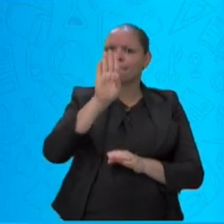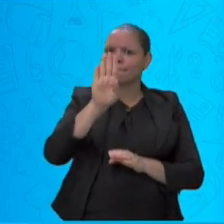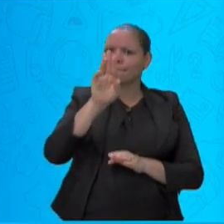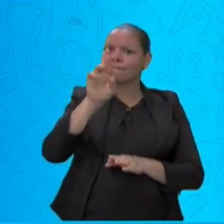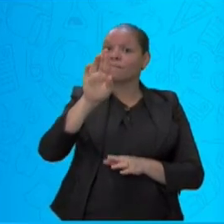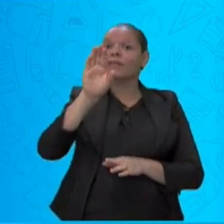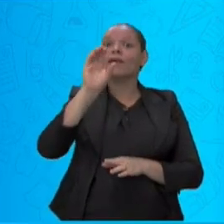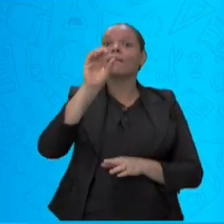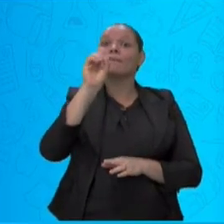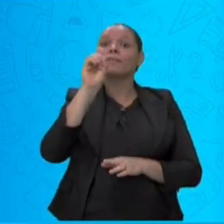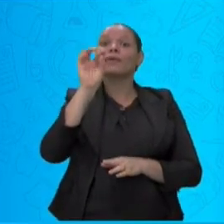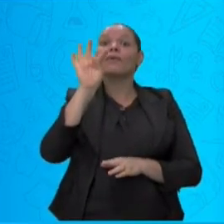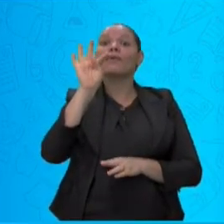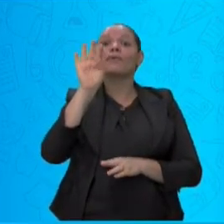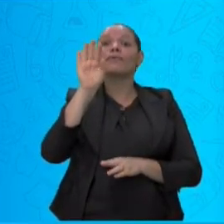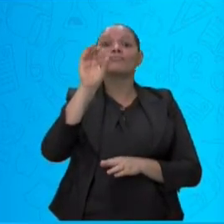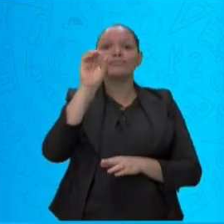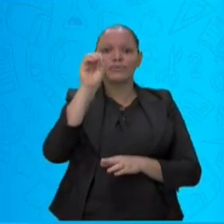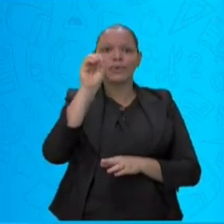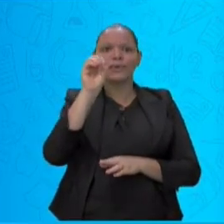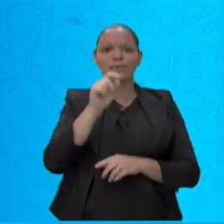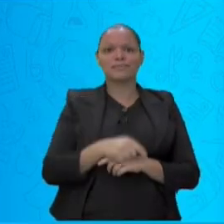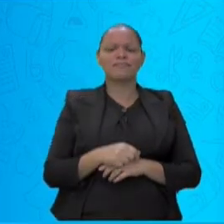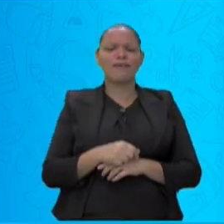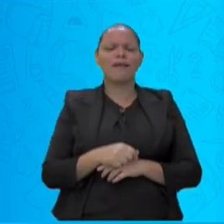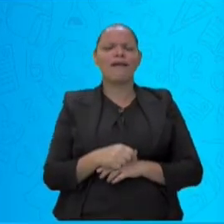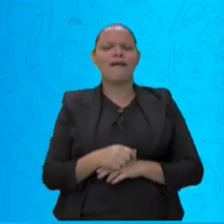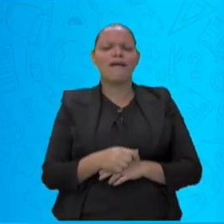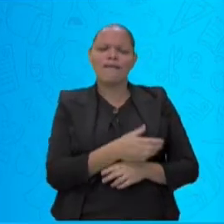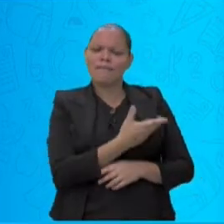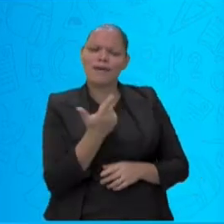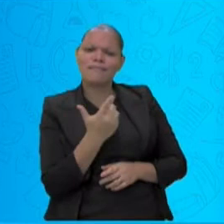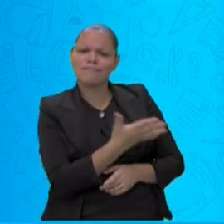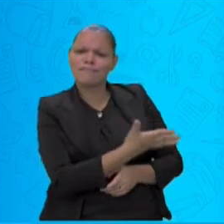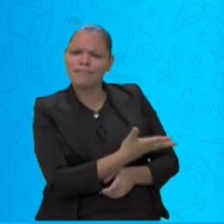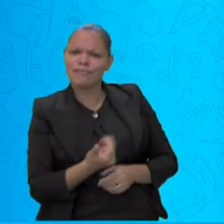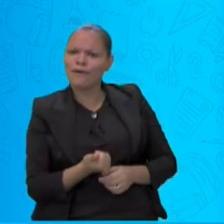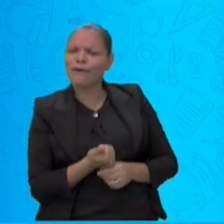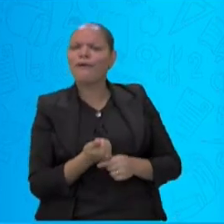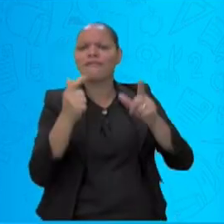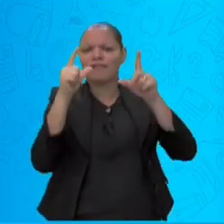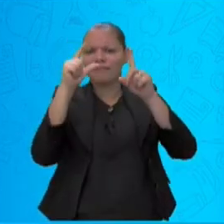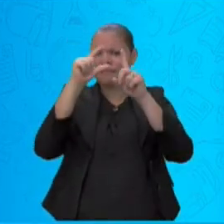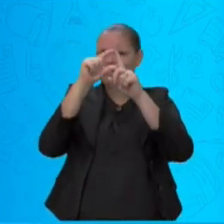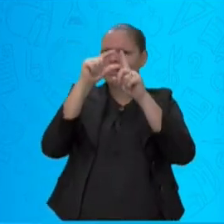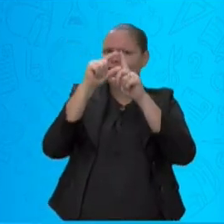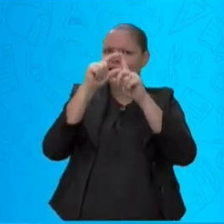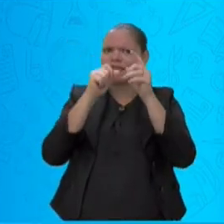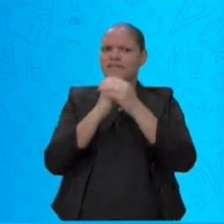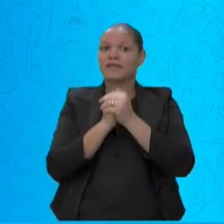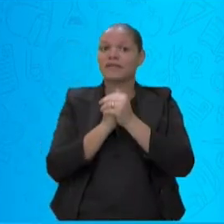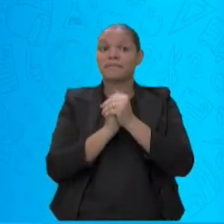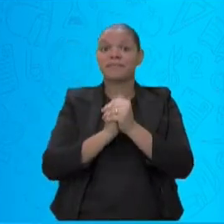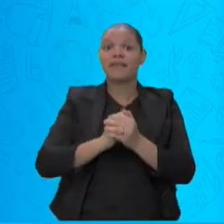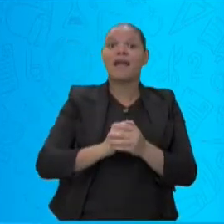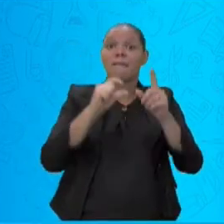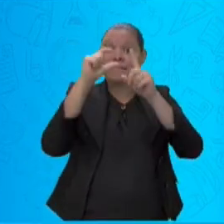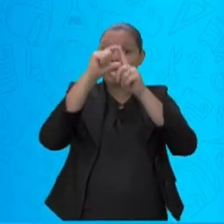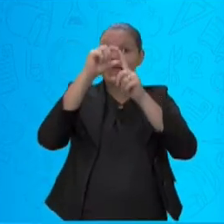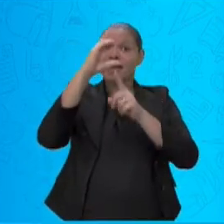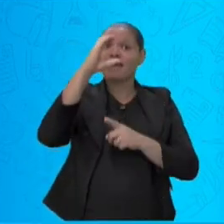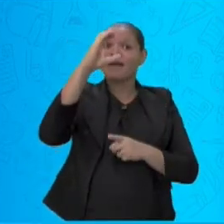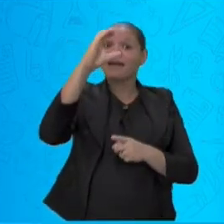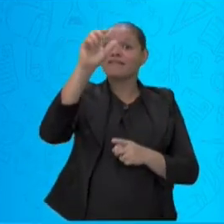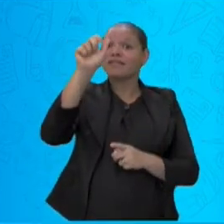Broto. Bom, formou uma nova palavra. Caro. Será que se eu colocar o R vai dar